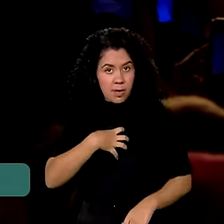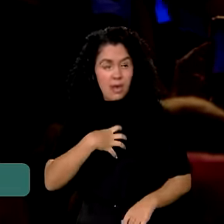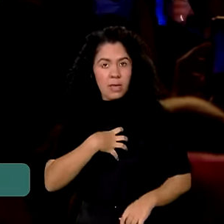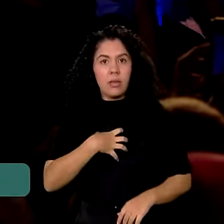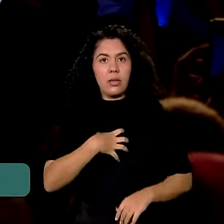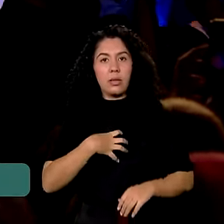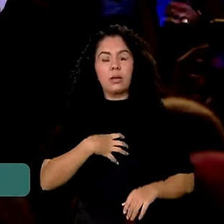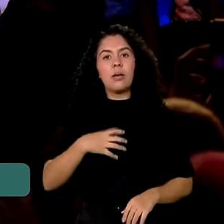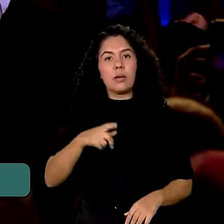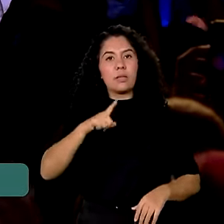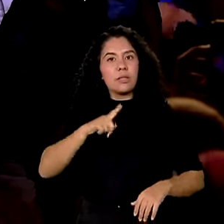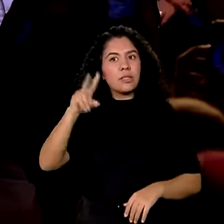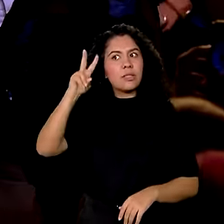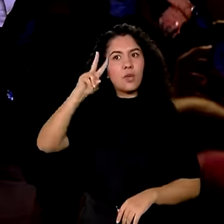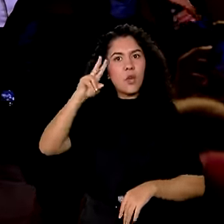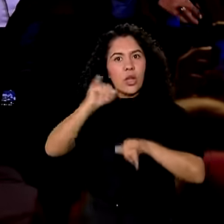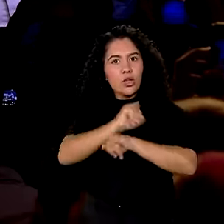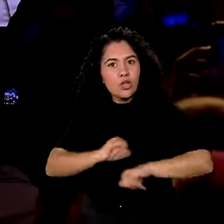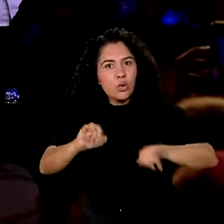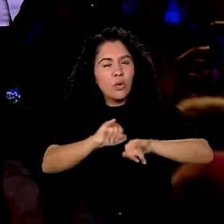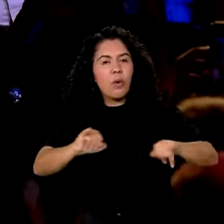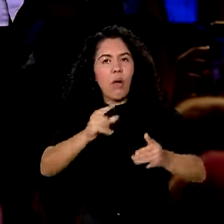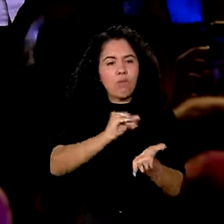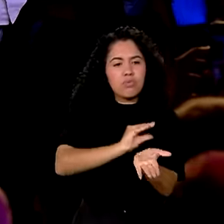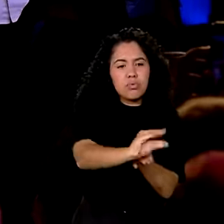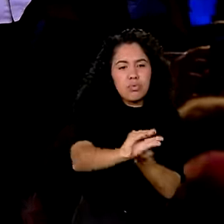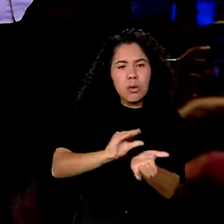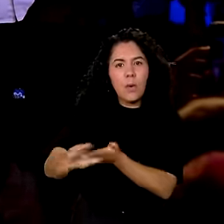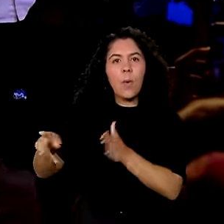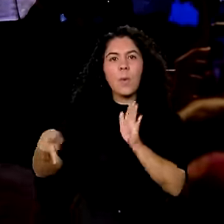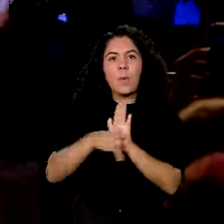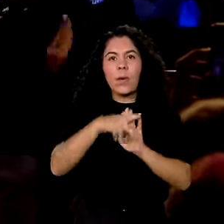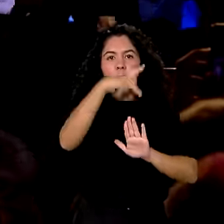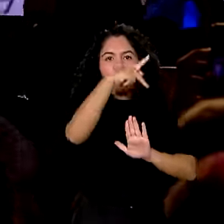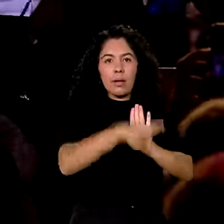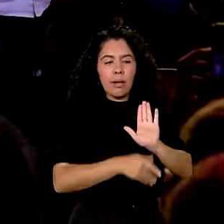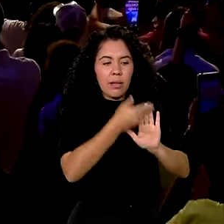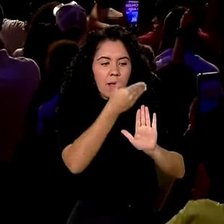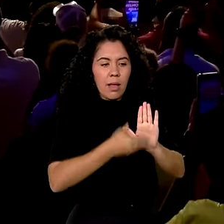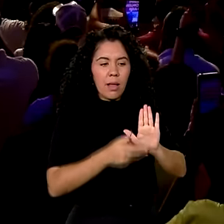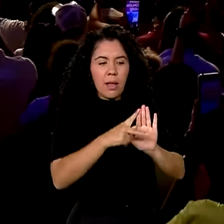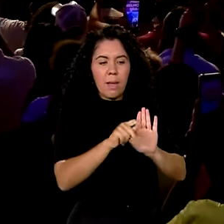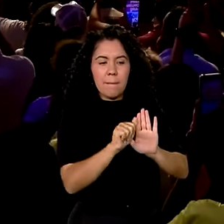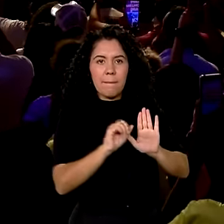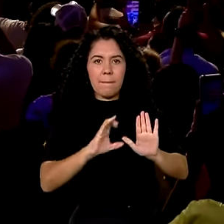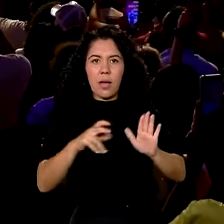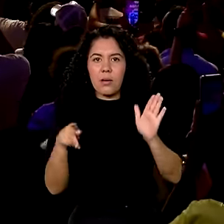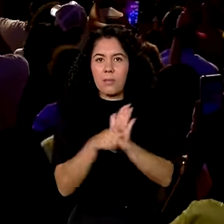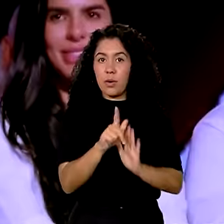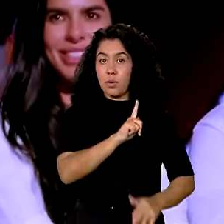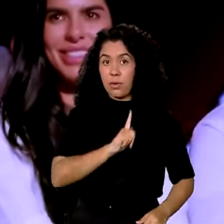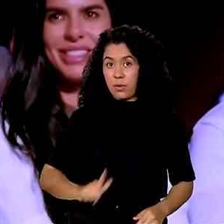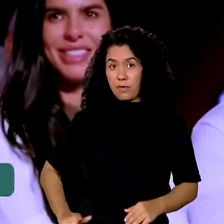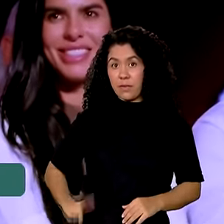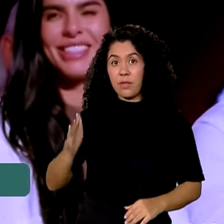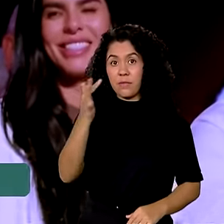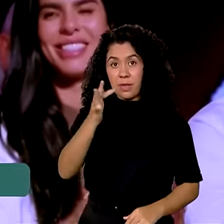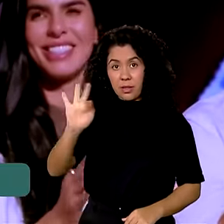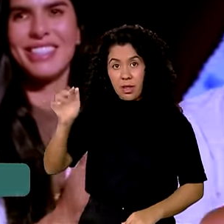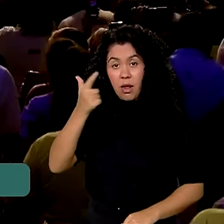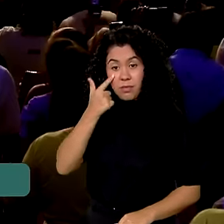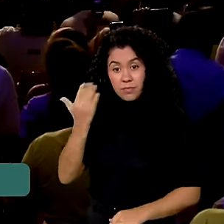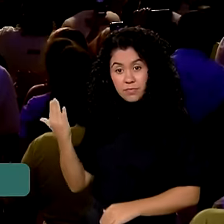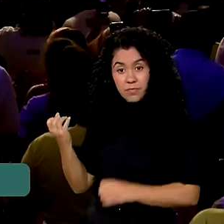anunciados nessa segunda-feira fazem parte do programa de aceleração de crescimento do governo federal. Agora